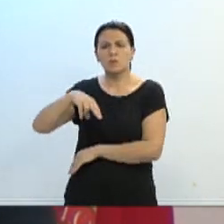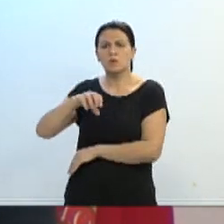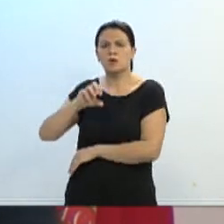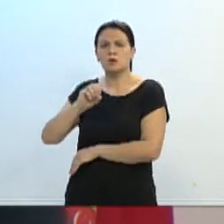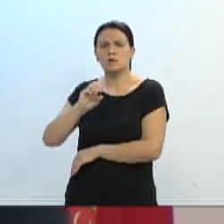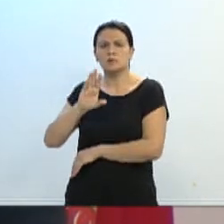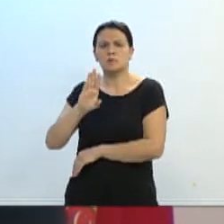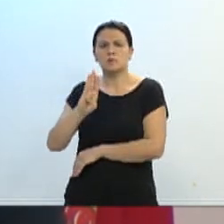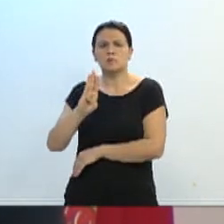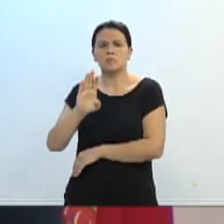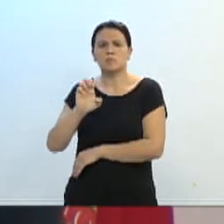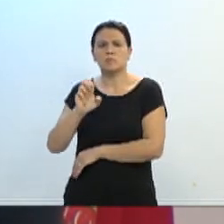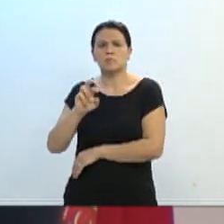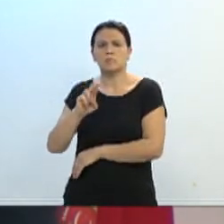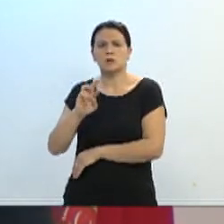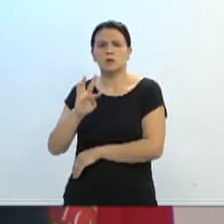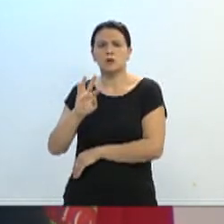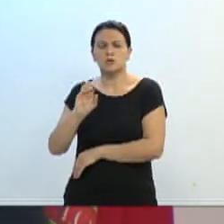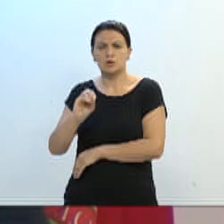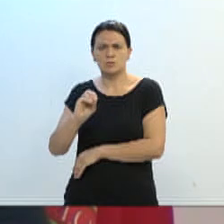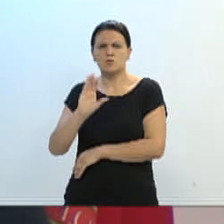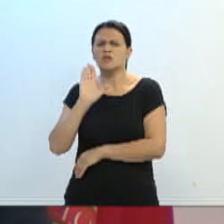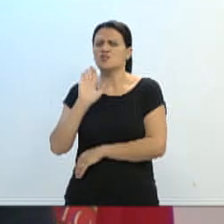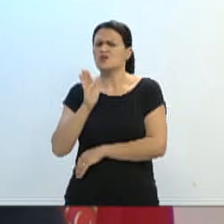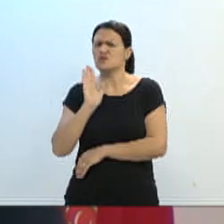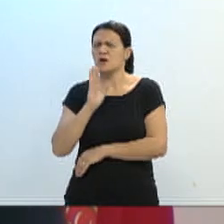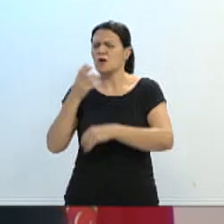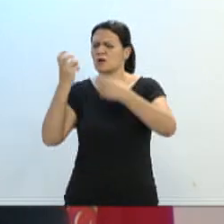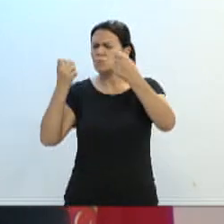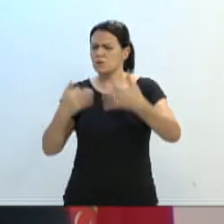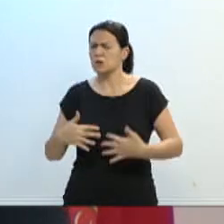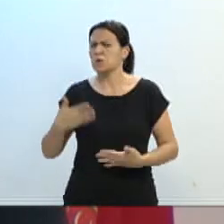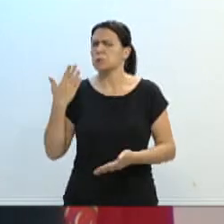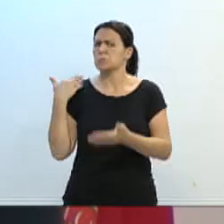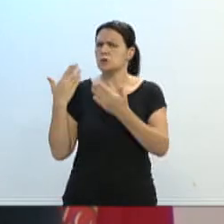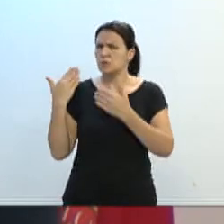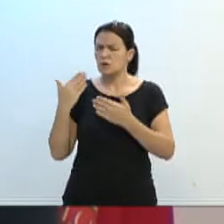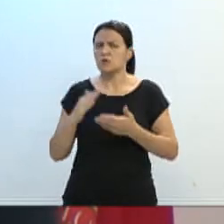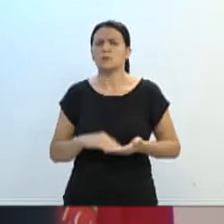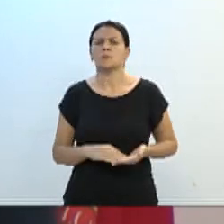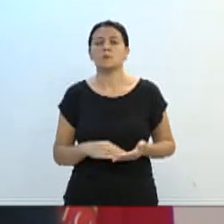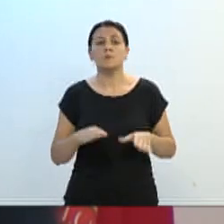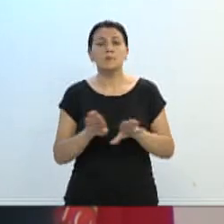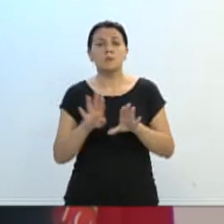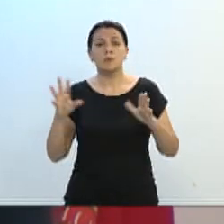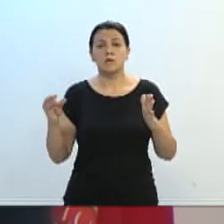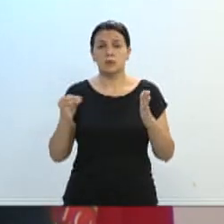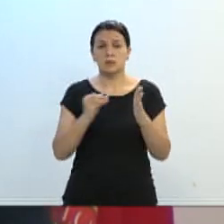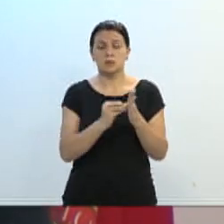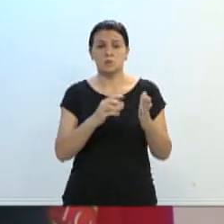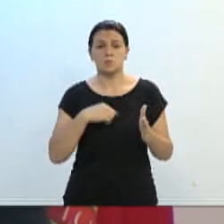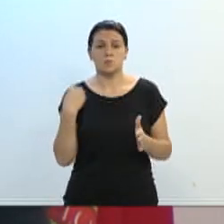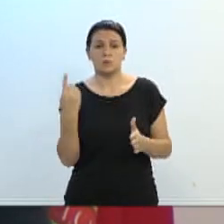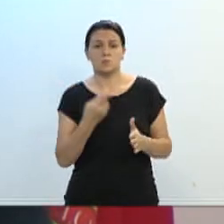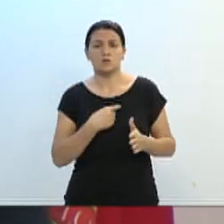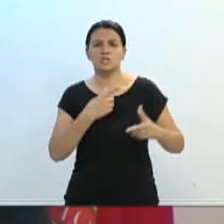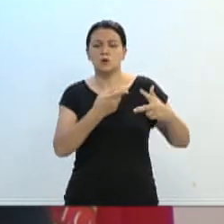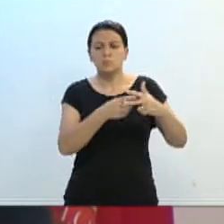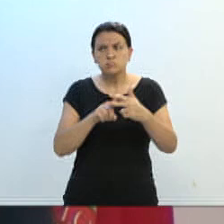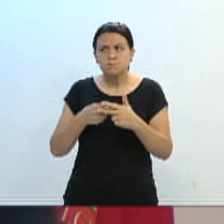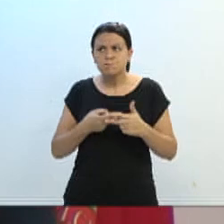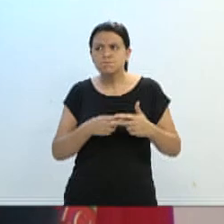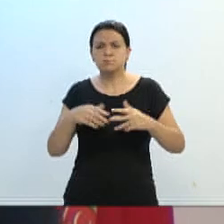falando sobre isso há algum tempo. Recentemente, através de uma indicação nossa, a rua foi arrumada pelo